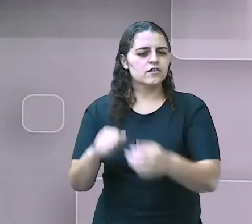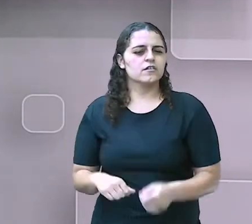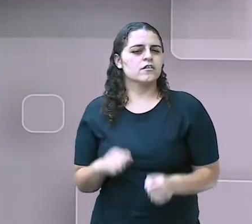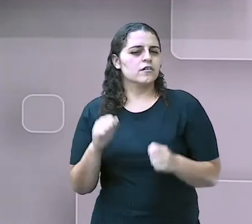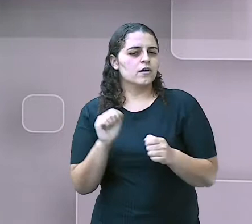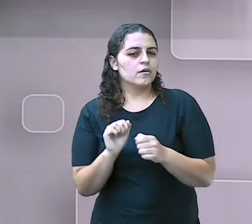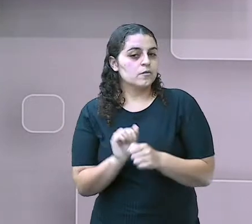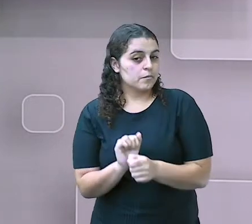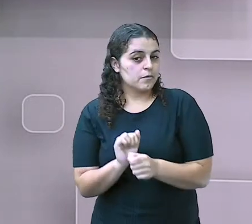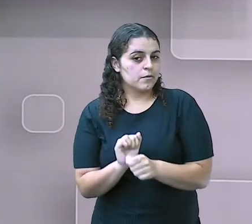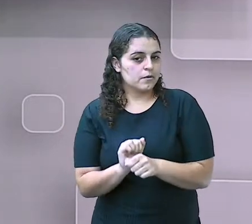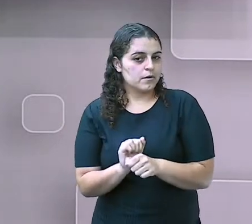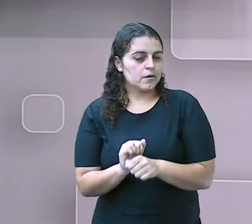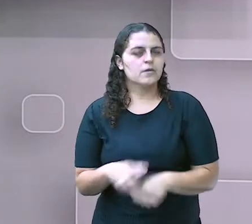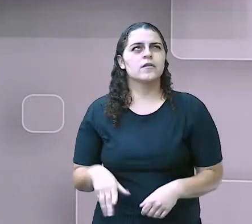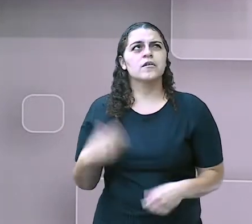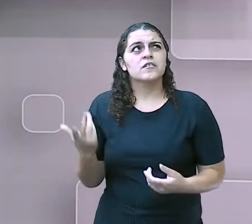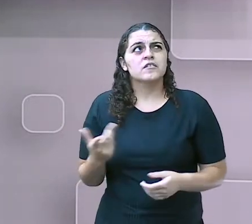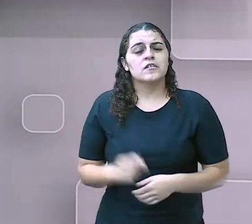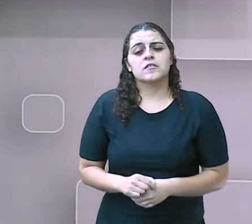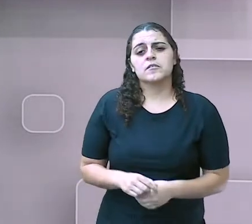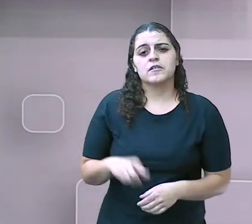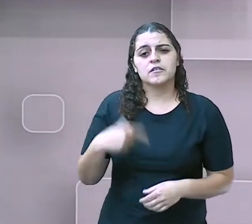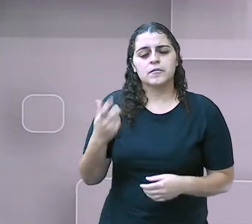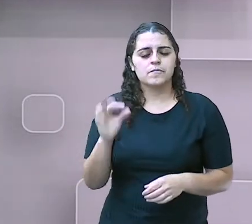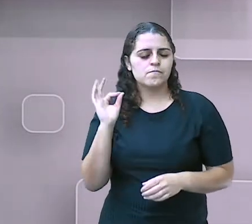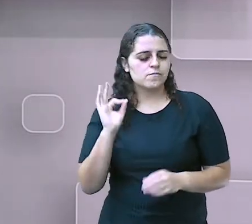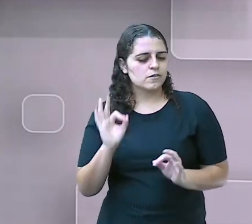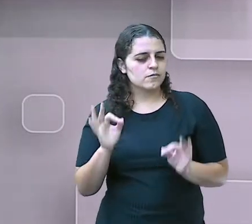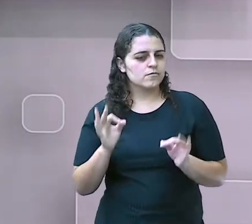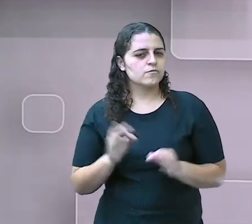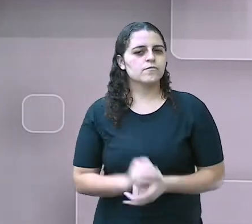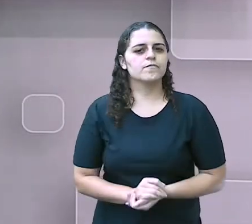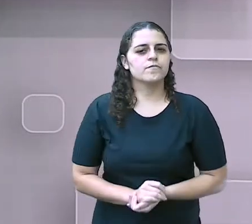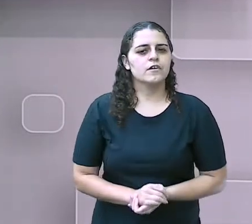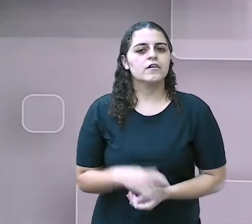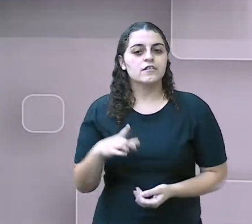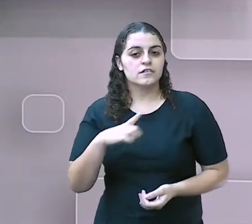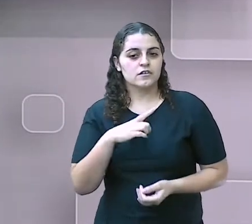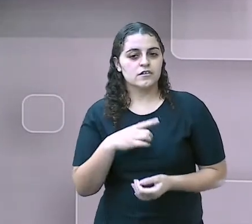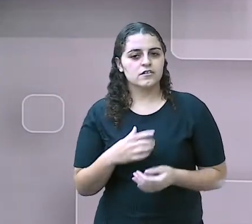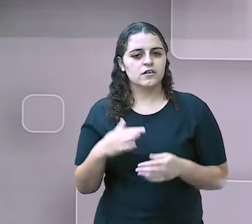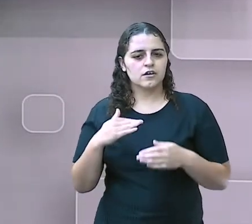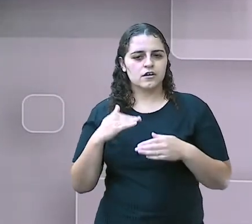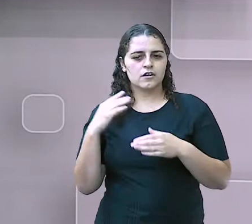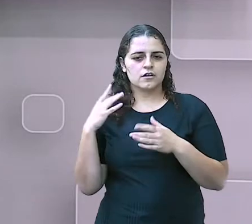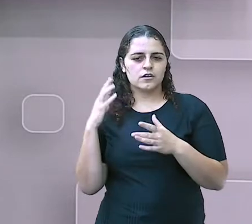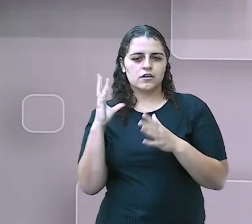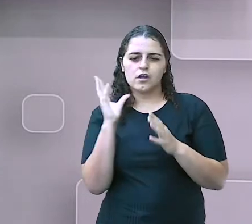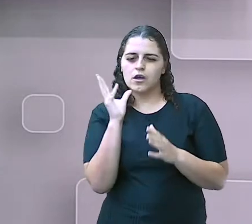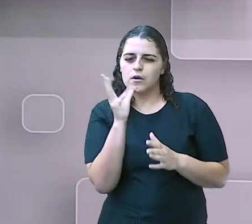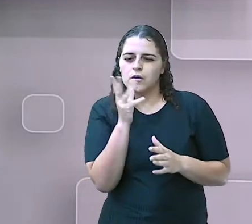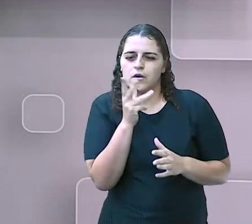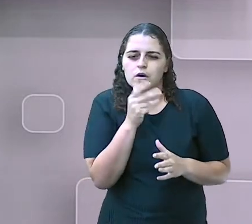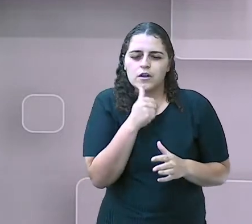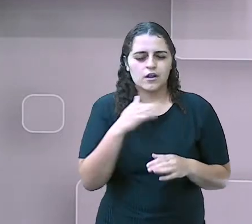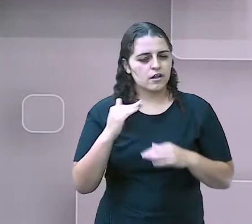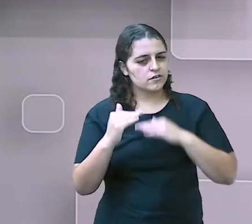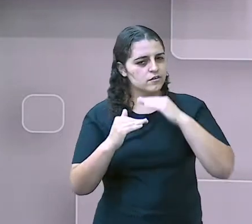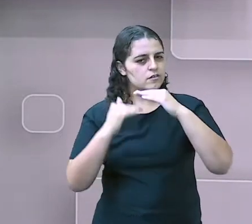datas corretas. Elas passaram por isso perfeitamente, sem ter atraso. Elas adquiriram, elas